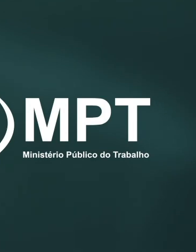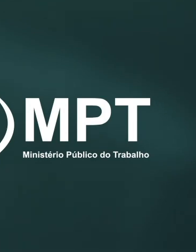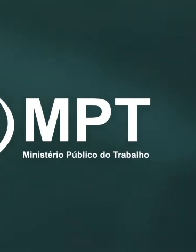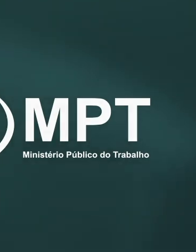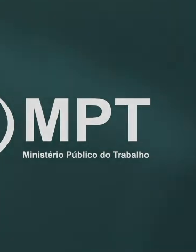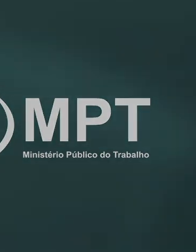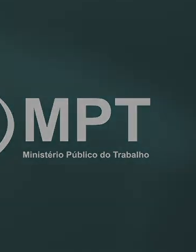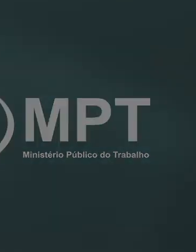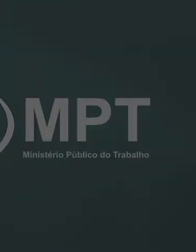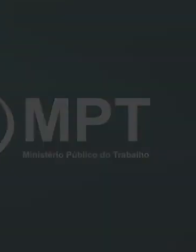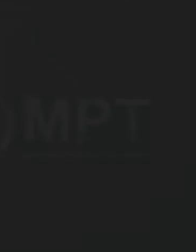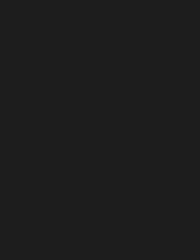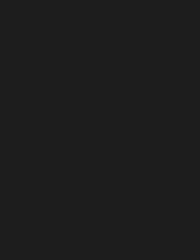Amém.